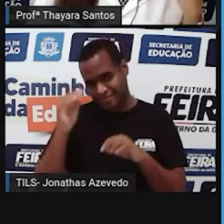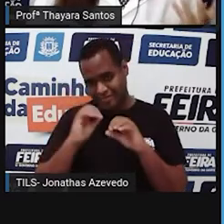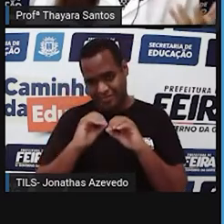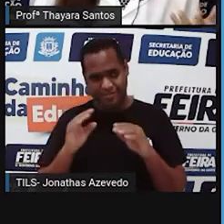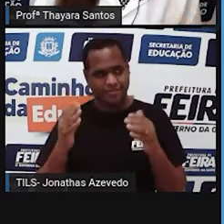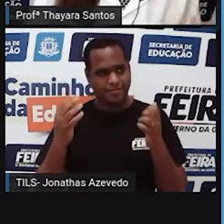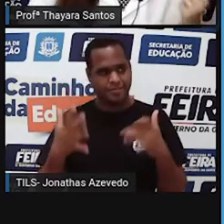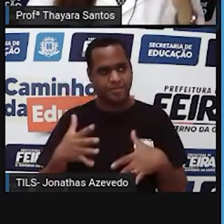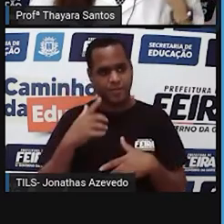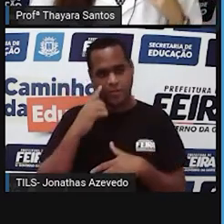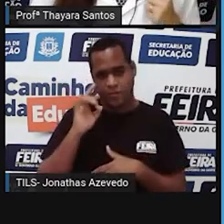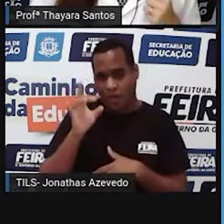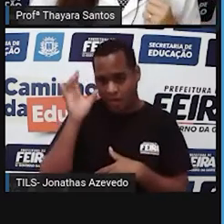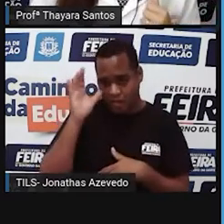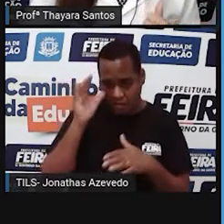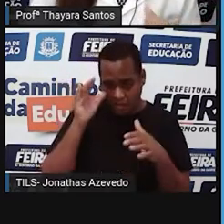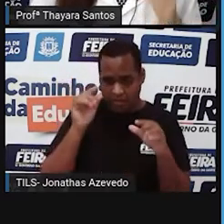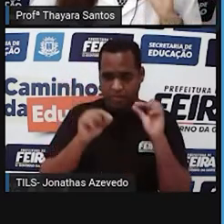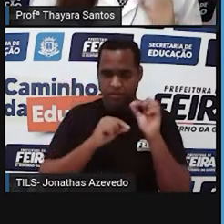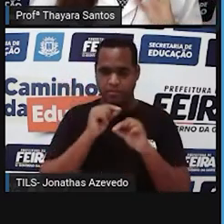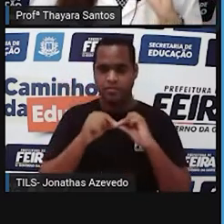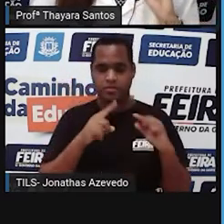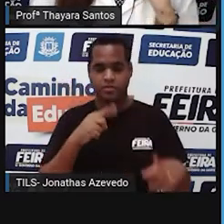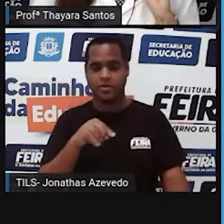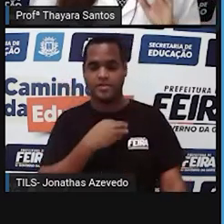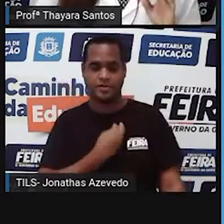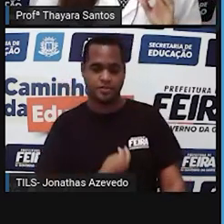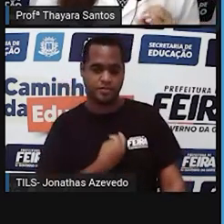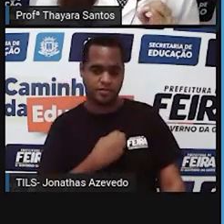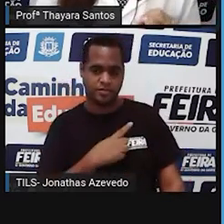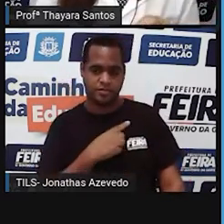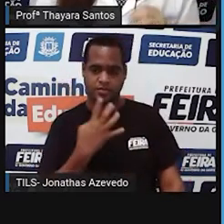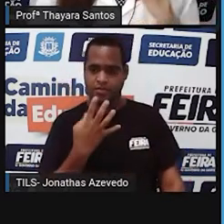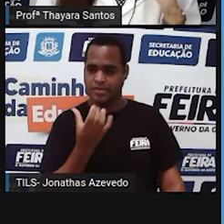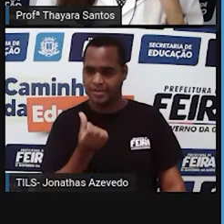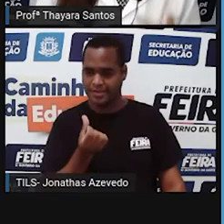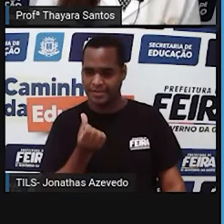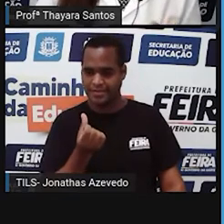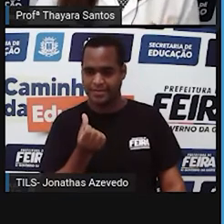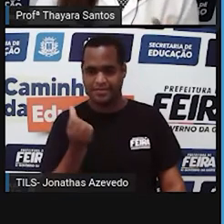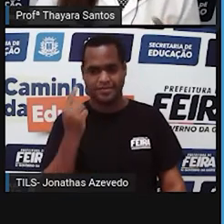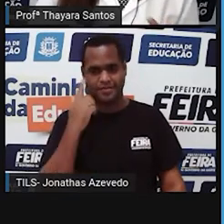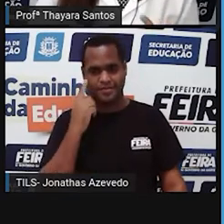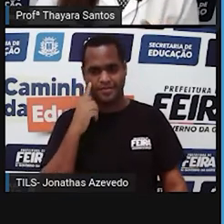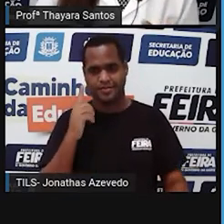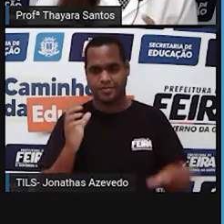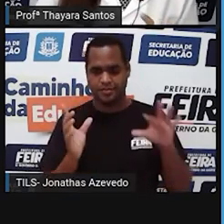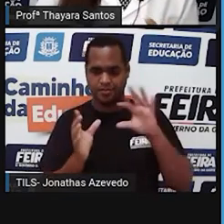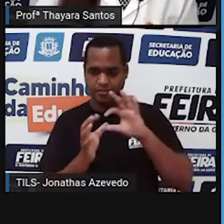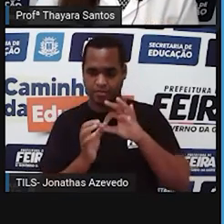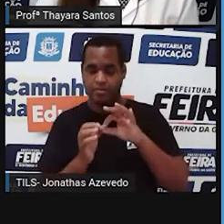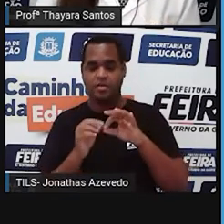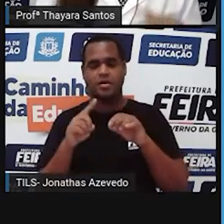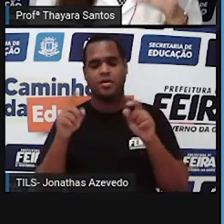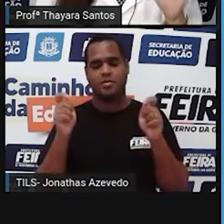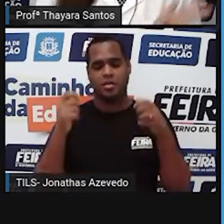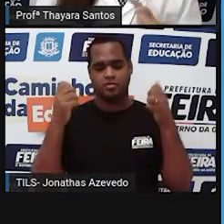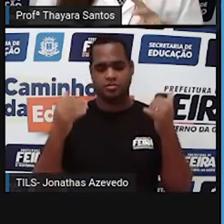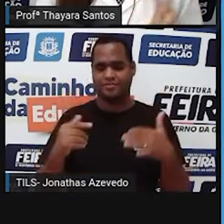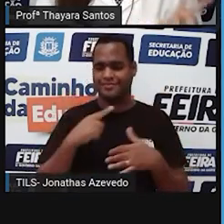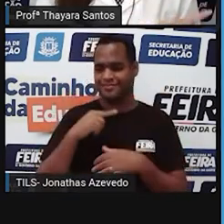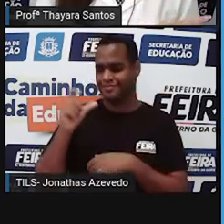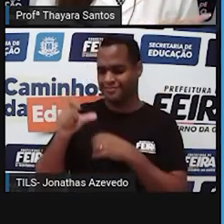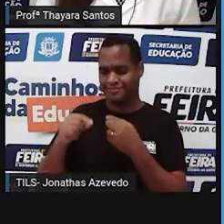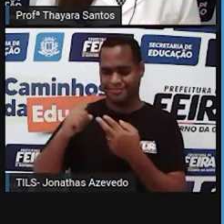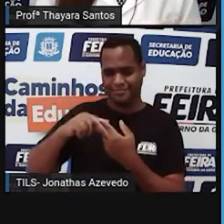só como curiosidade, na nossa espécie, a gente tem 46 cromossomos formando as nossas características genéticas. Então, são